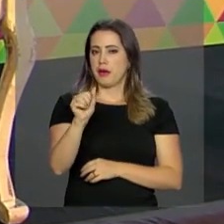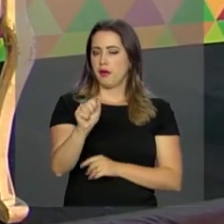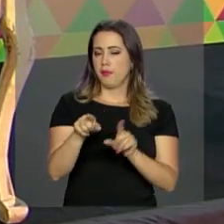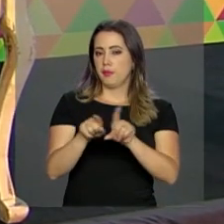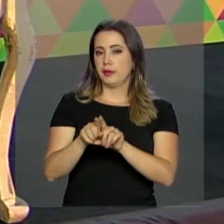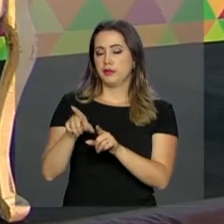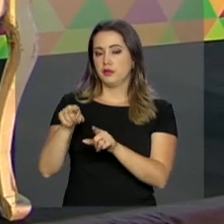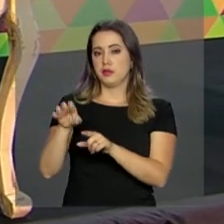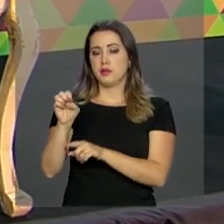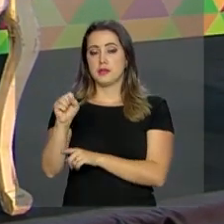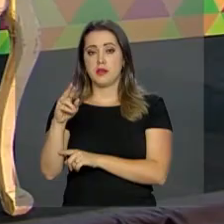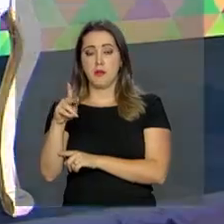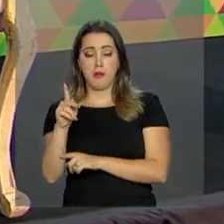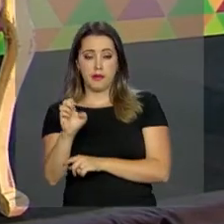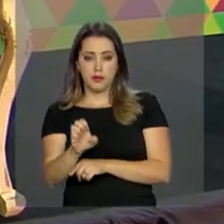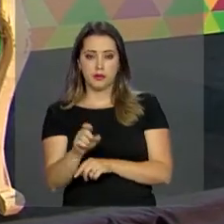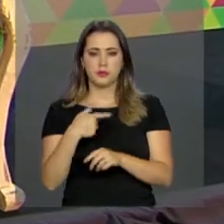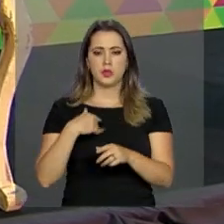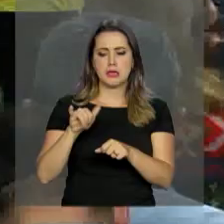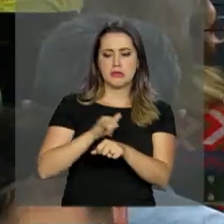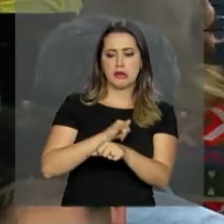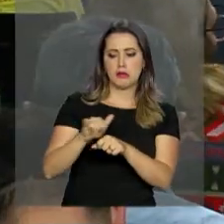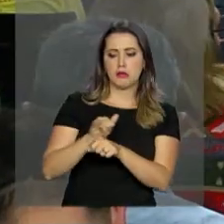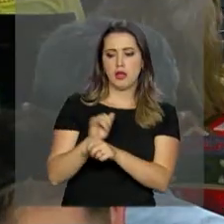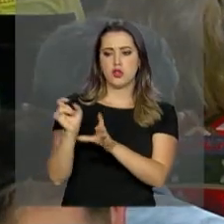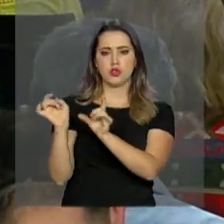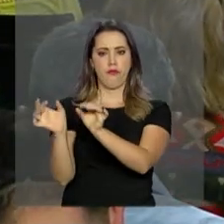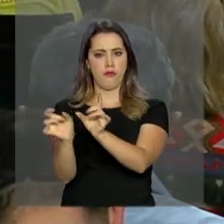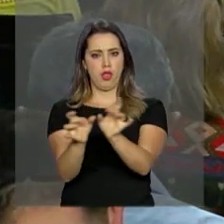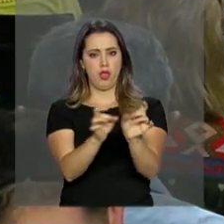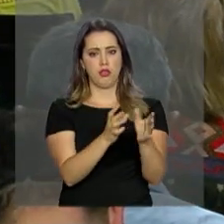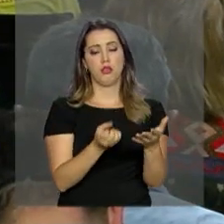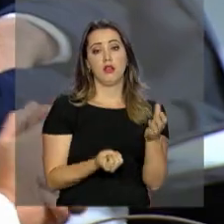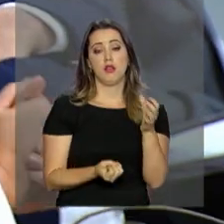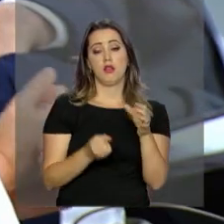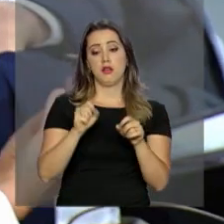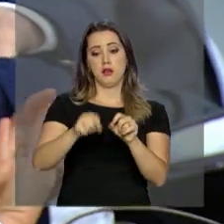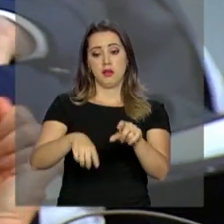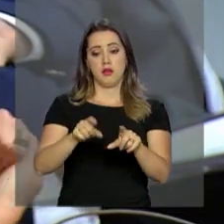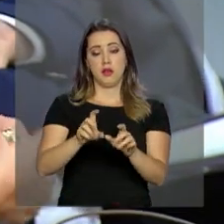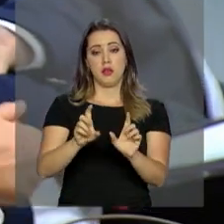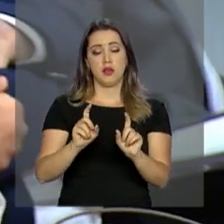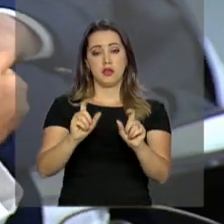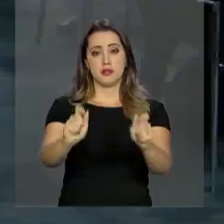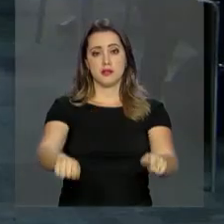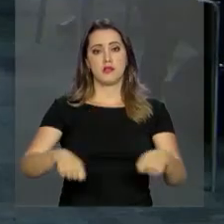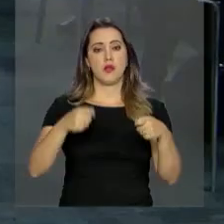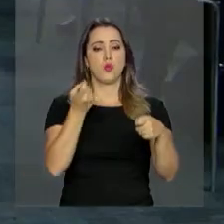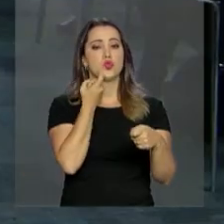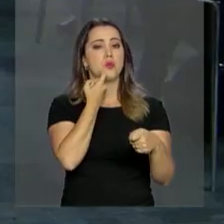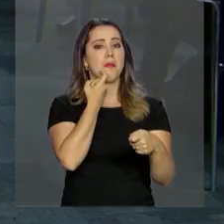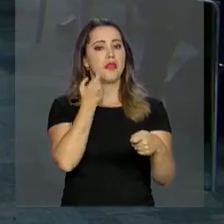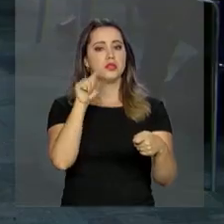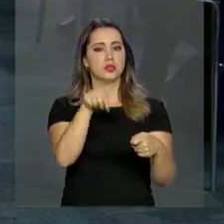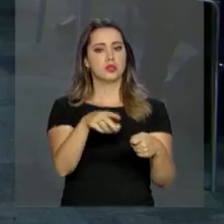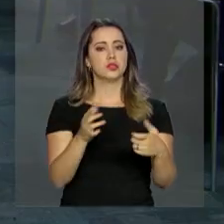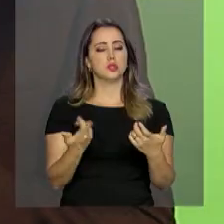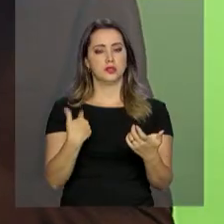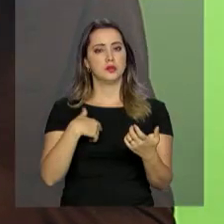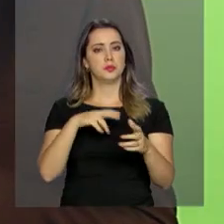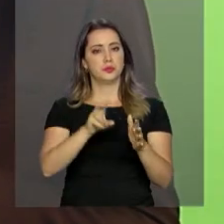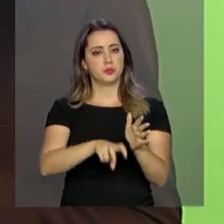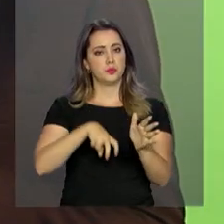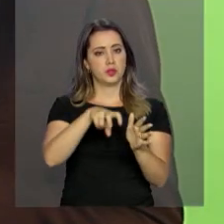estratégias e oportunidades de negócios, criação de peixes, produção de alimentos e agricultura orgânica.